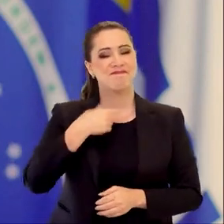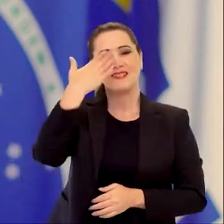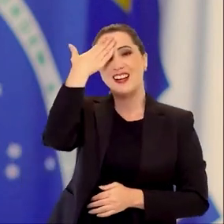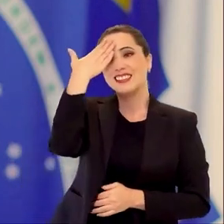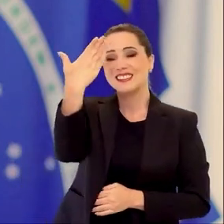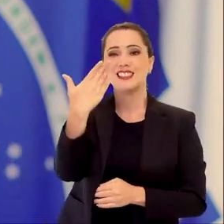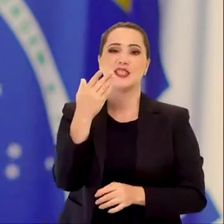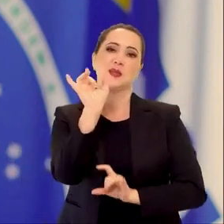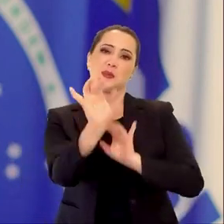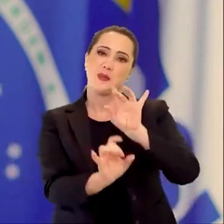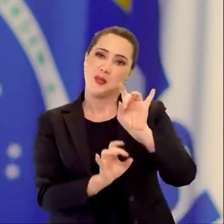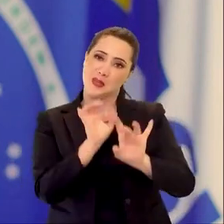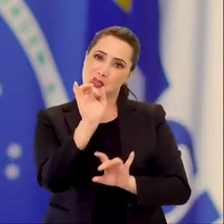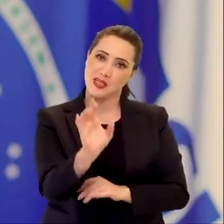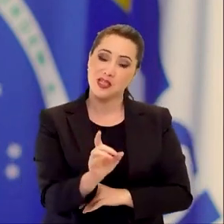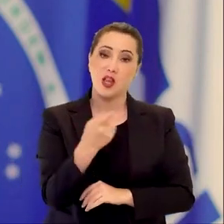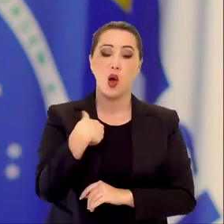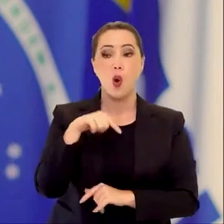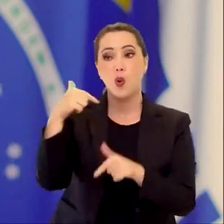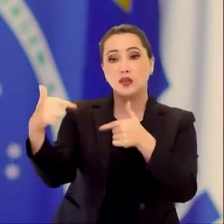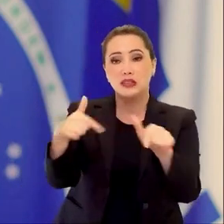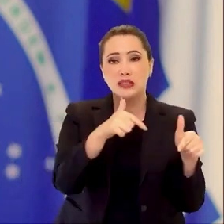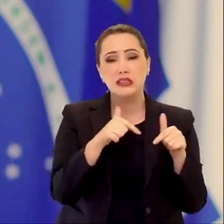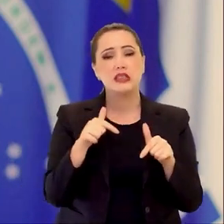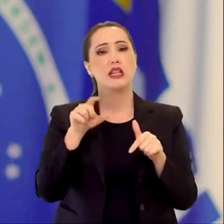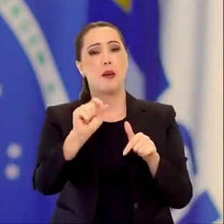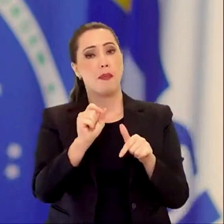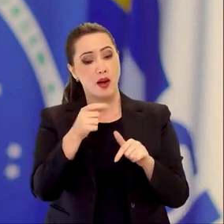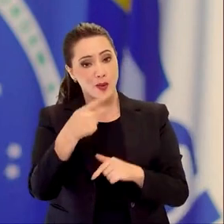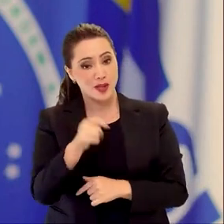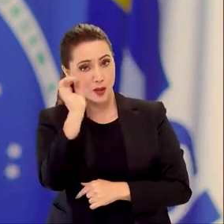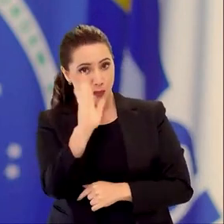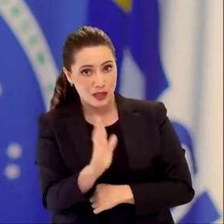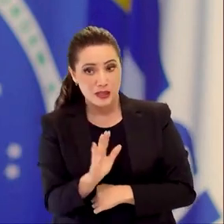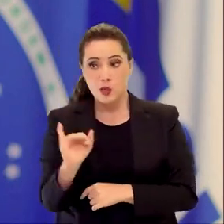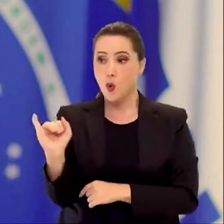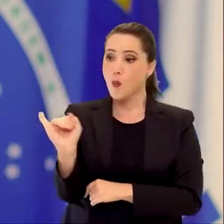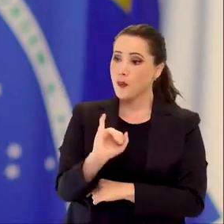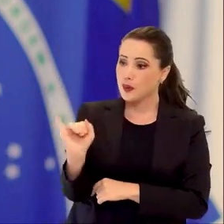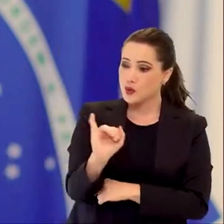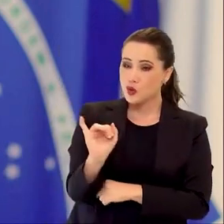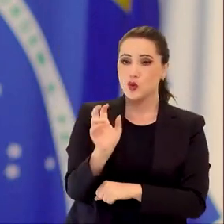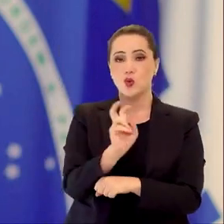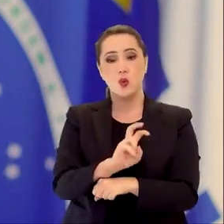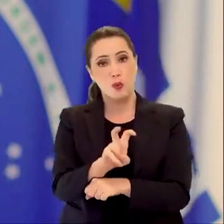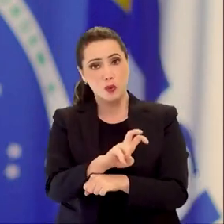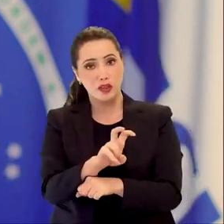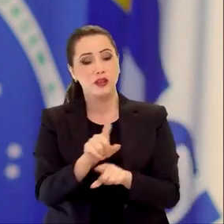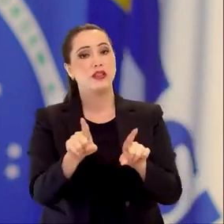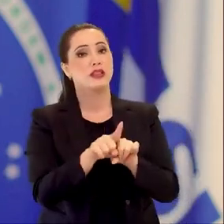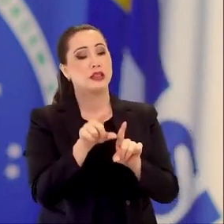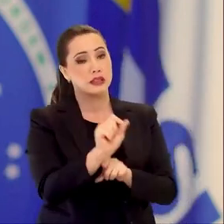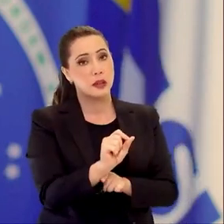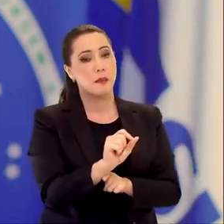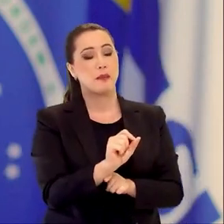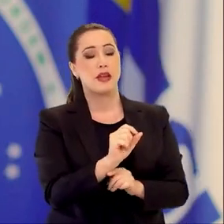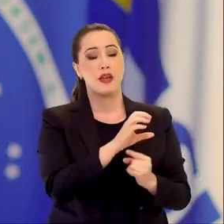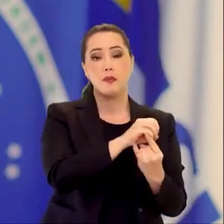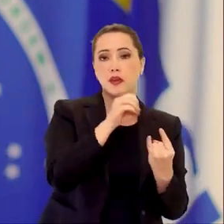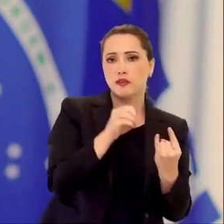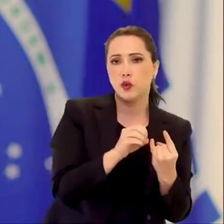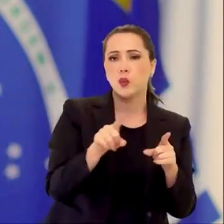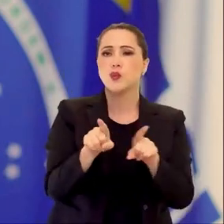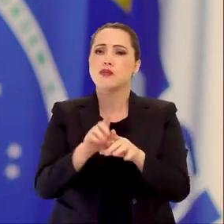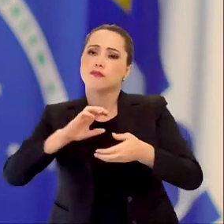agradecimento especial ao papel desempenhado no Brasil, pelo Instituto Butantan, pela Fiocruz